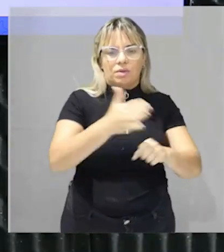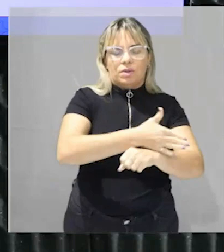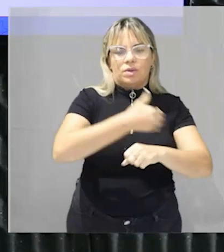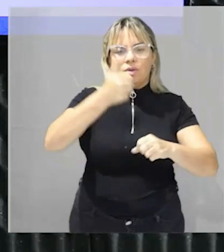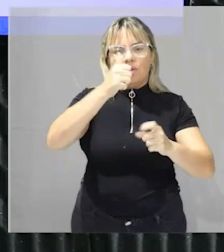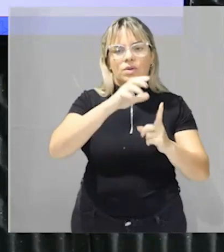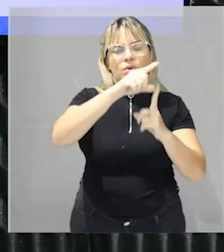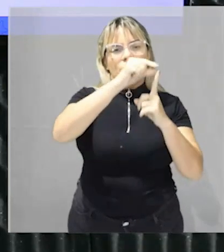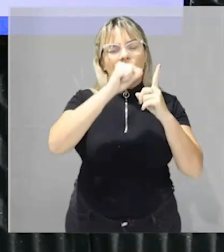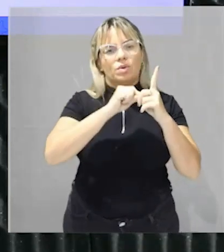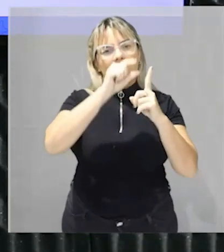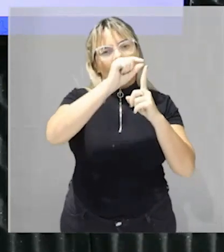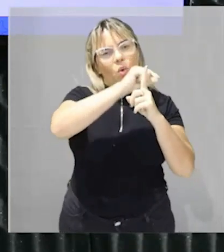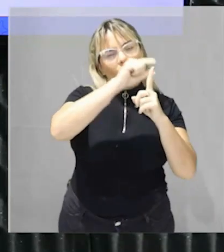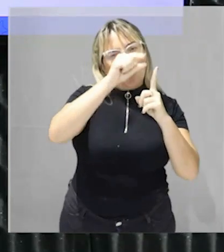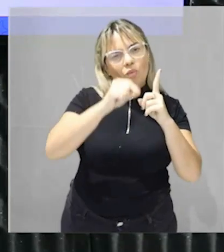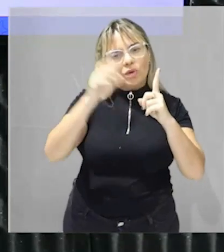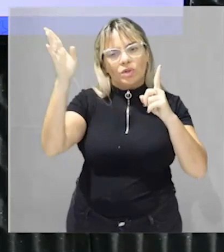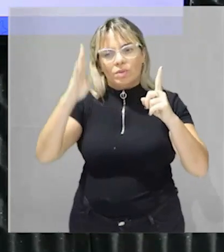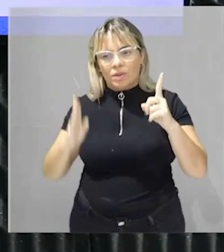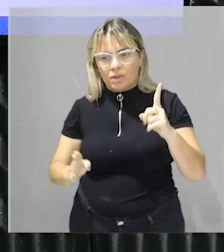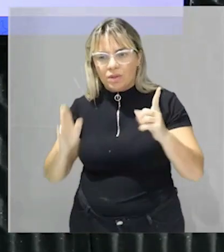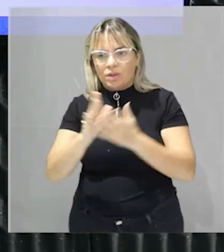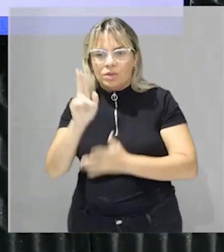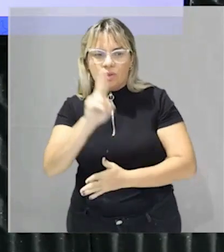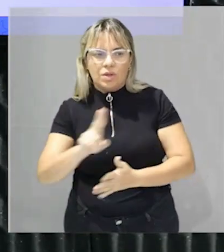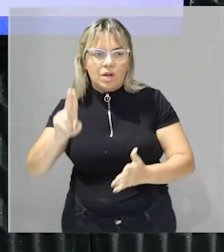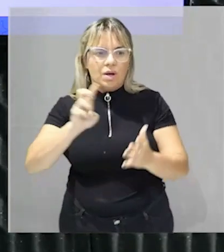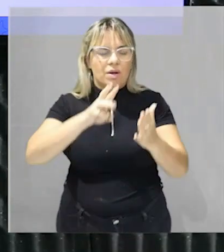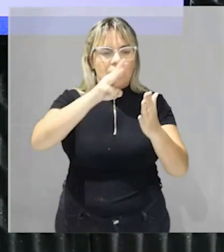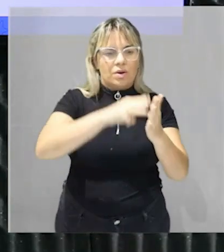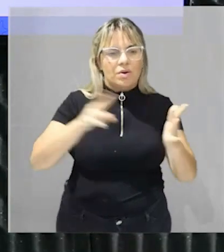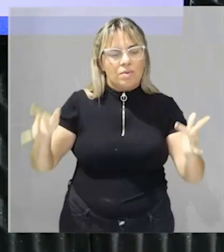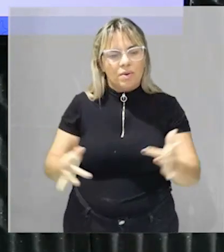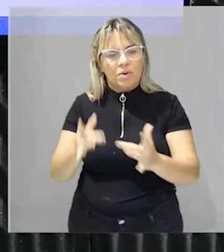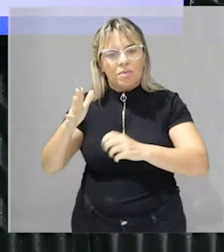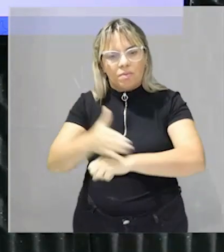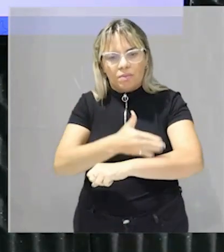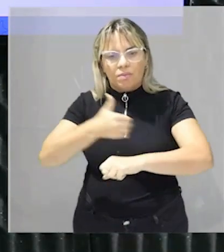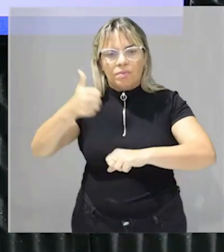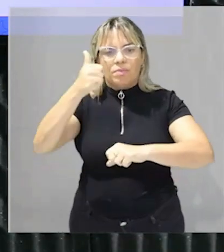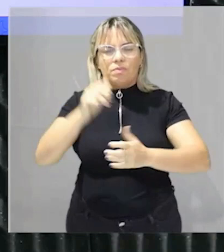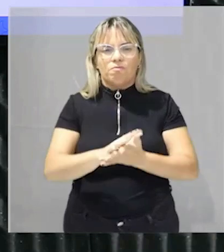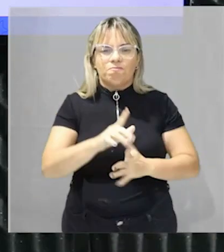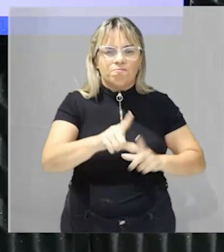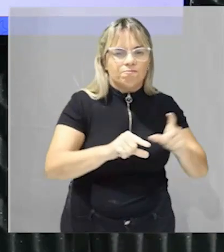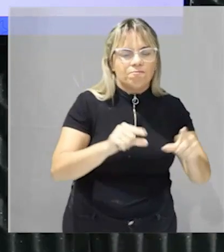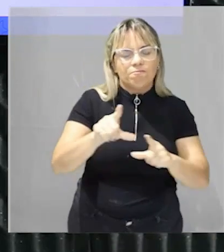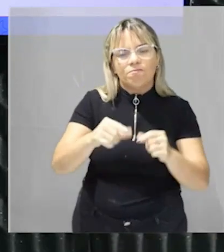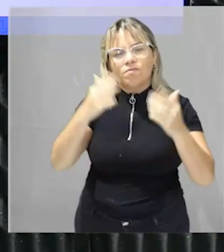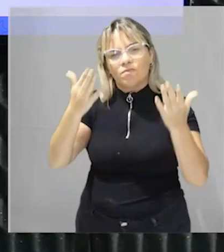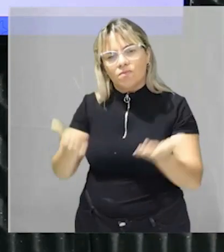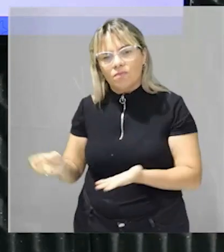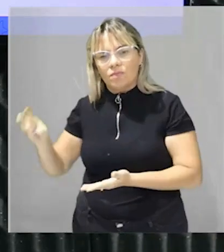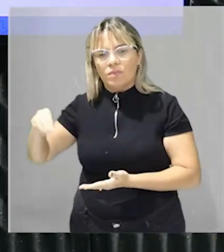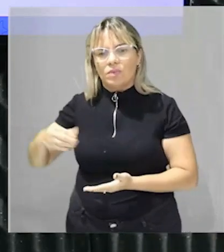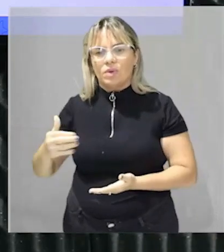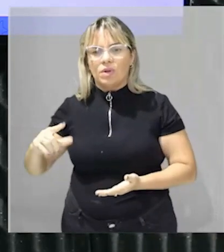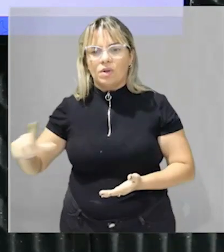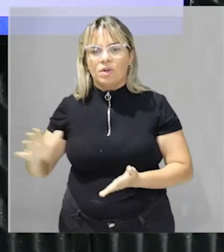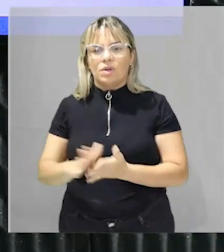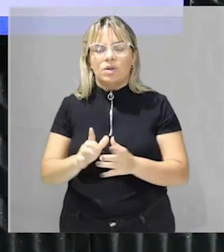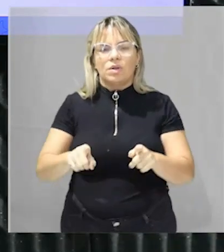melhoramento uvas do Brasil utiliza métodos clássicos de melhoramento como seleção massal